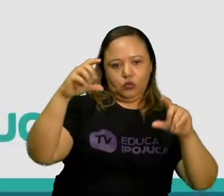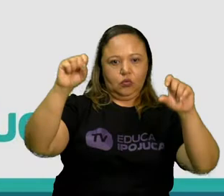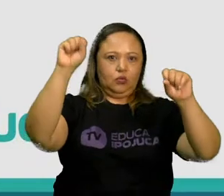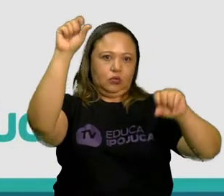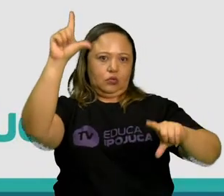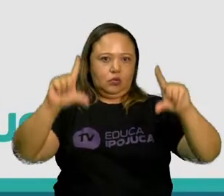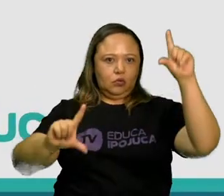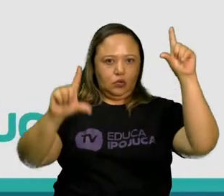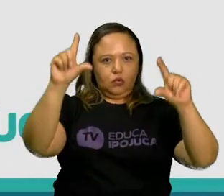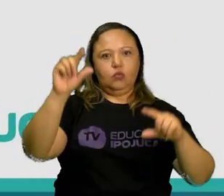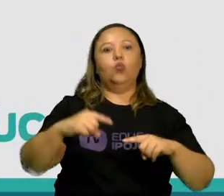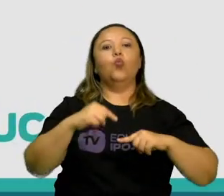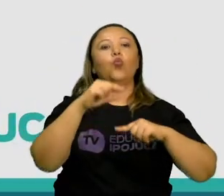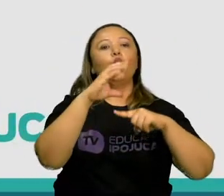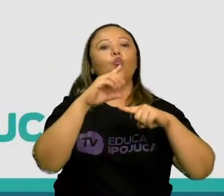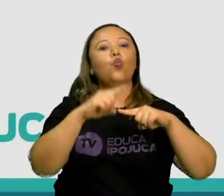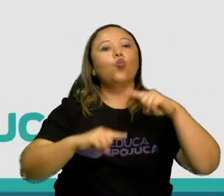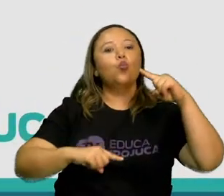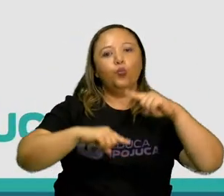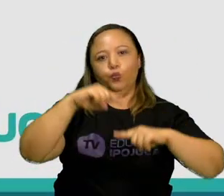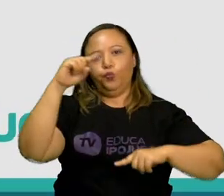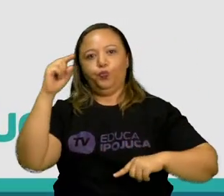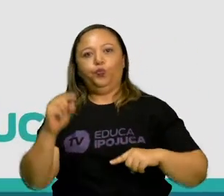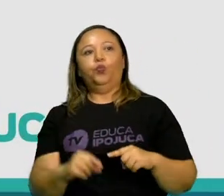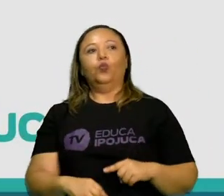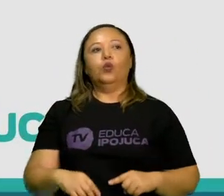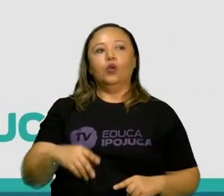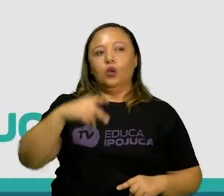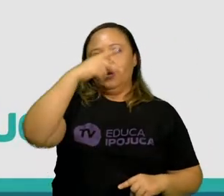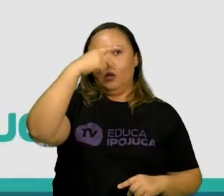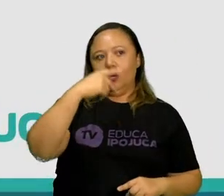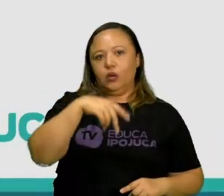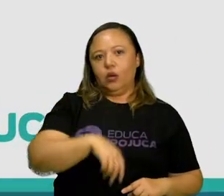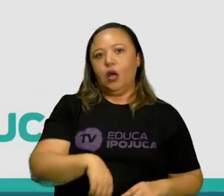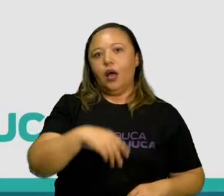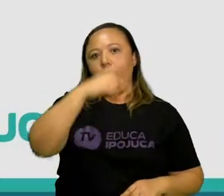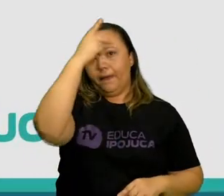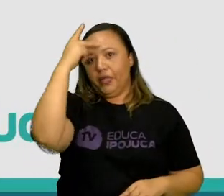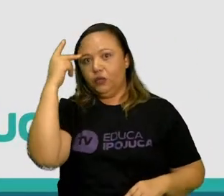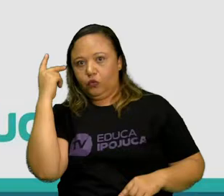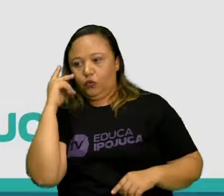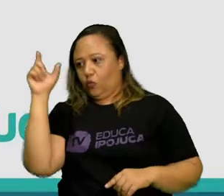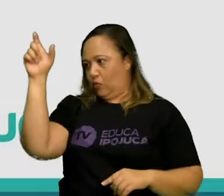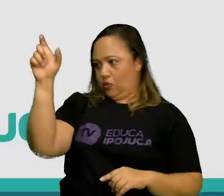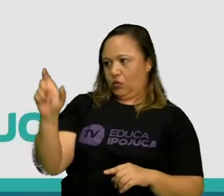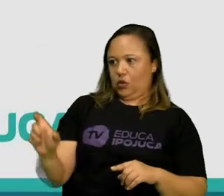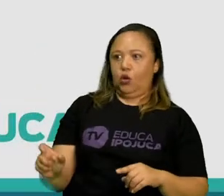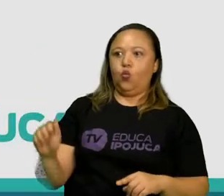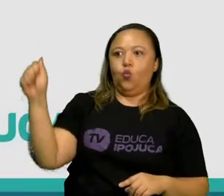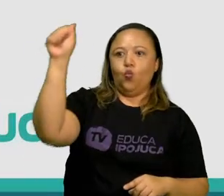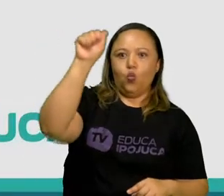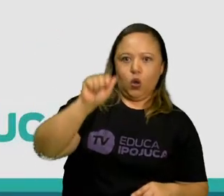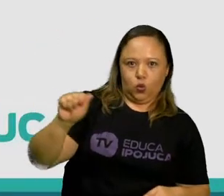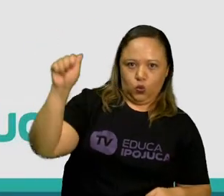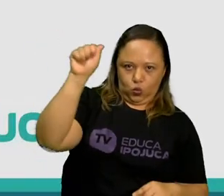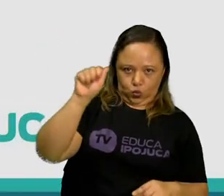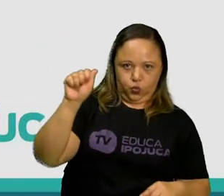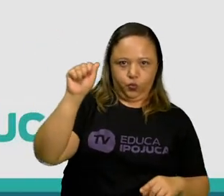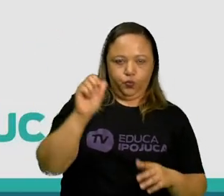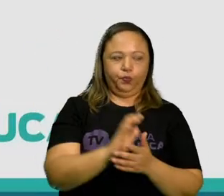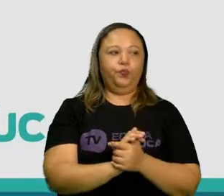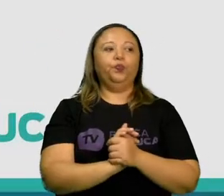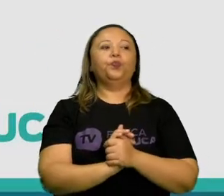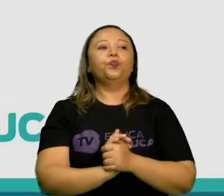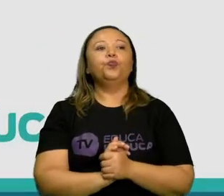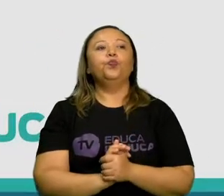objeto, o sombrista, sombrista é quem faz as sombras, é o ator do teatro de sombras, beleza?